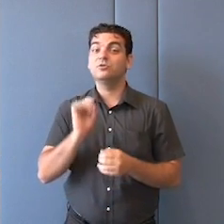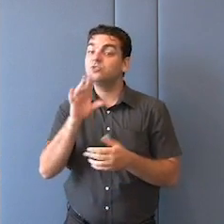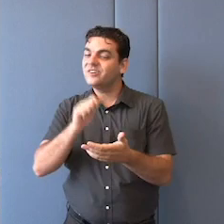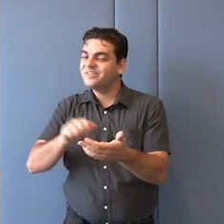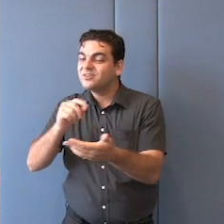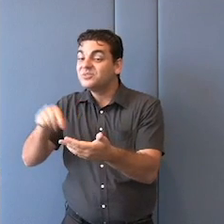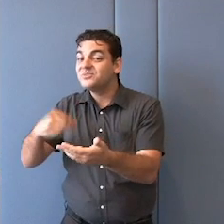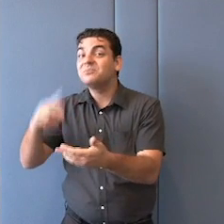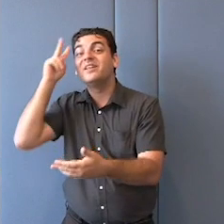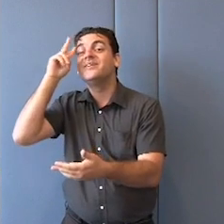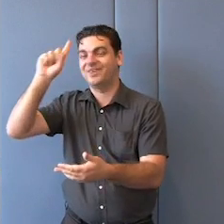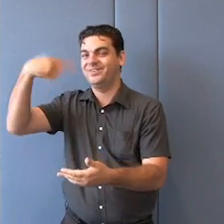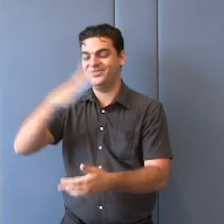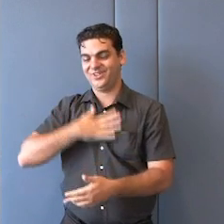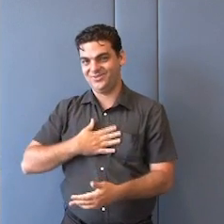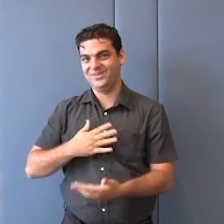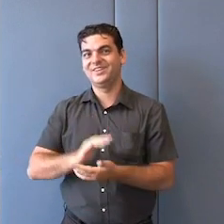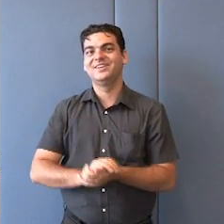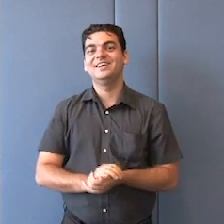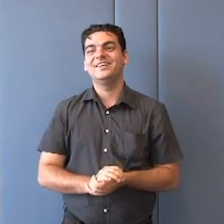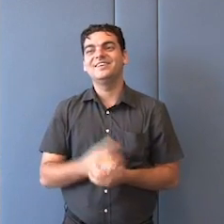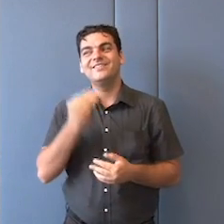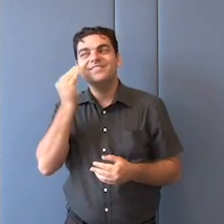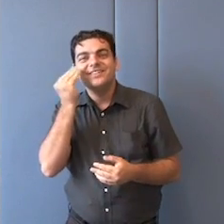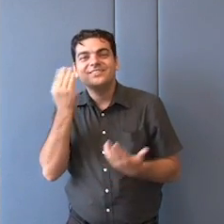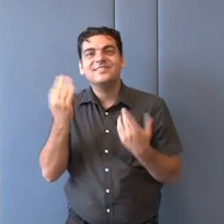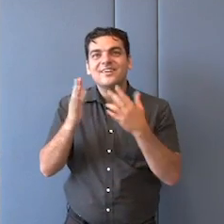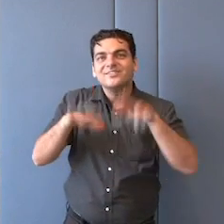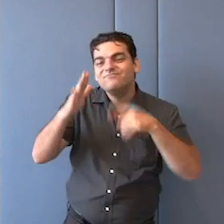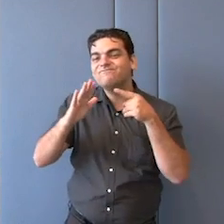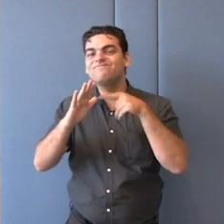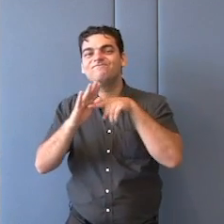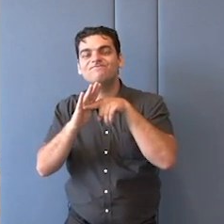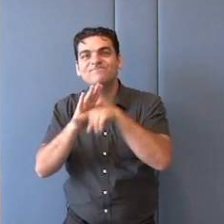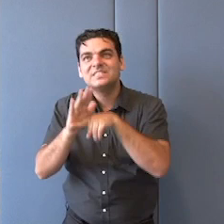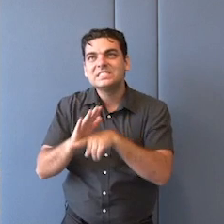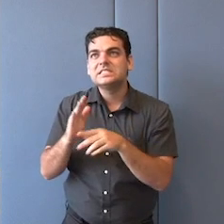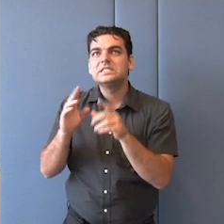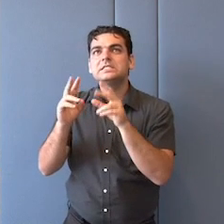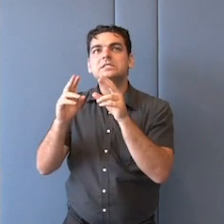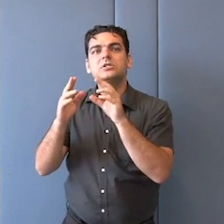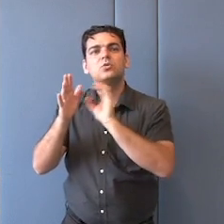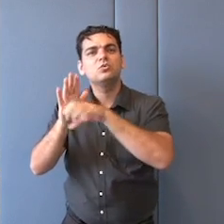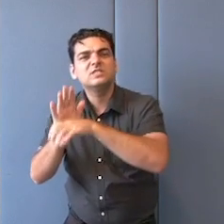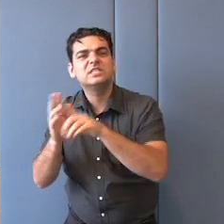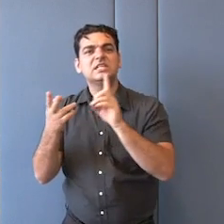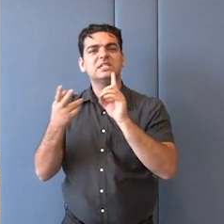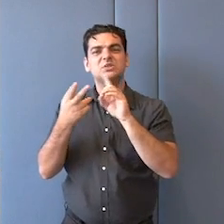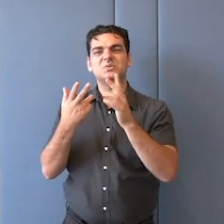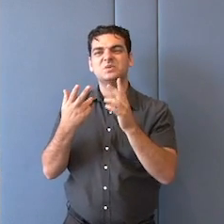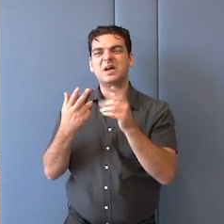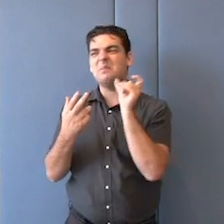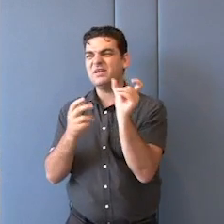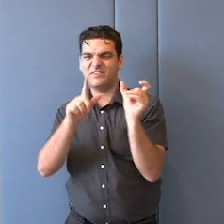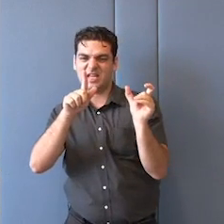vou falar o seguinte. Eu tenho procurado evitar o uso da palavra global. A gente